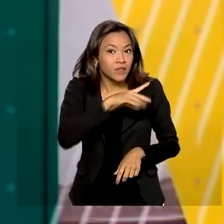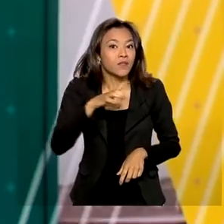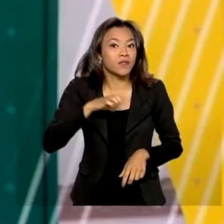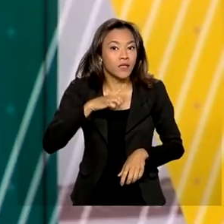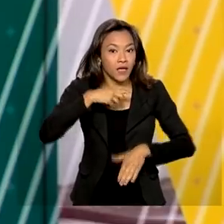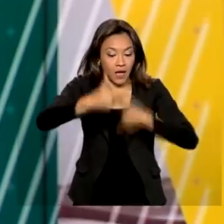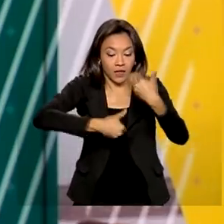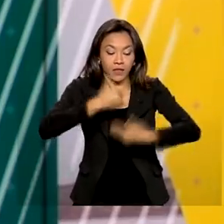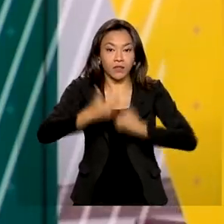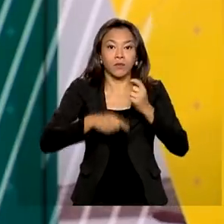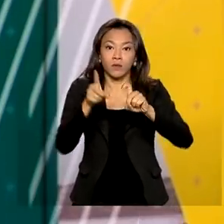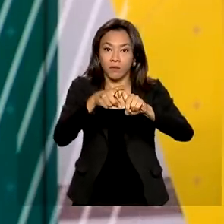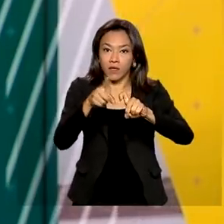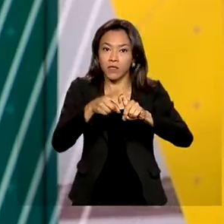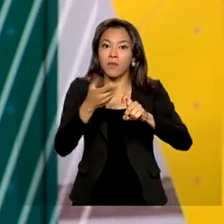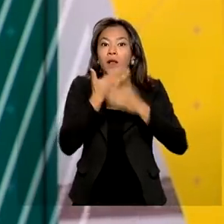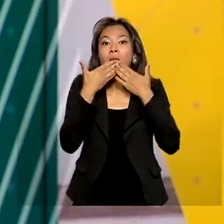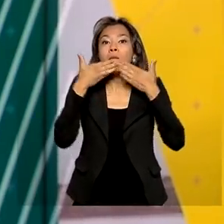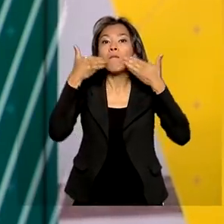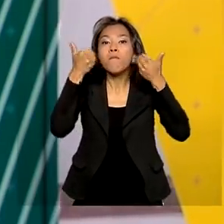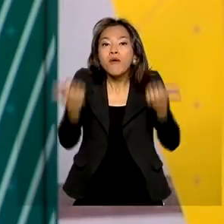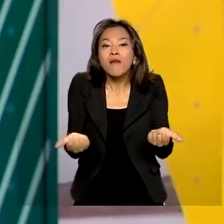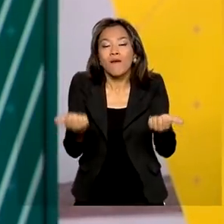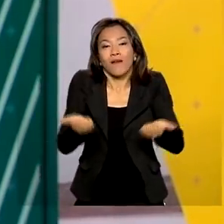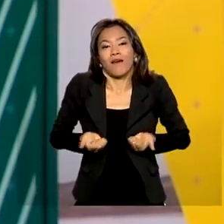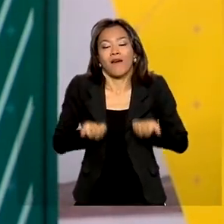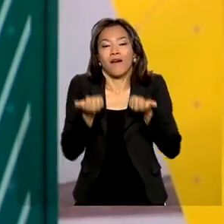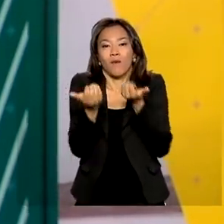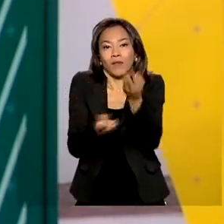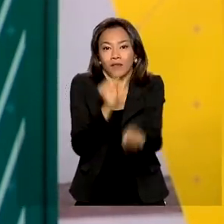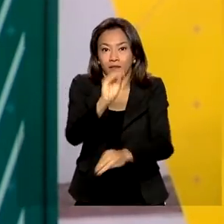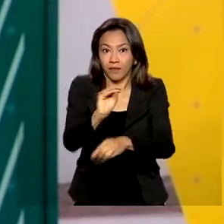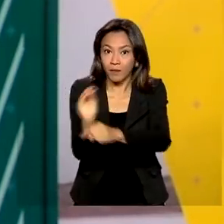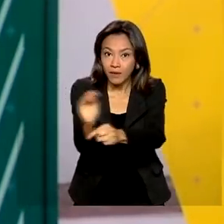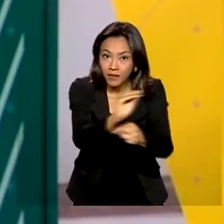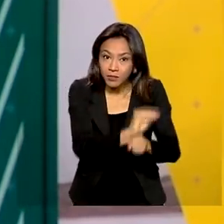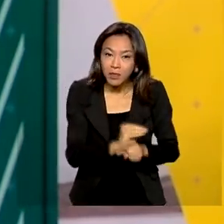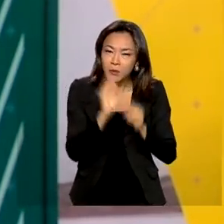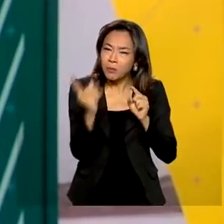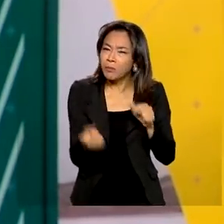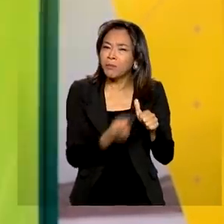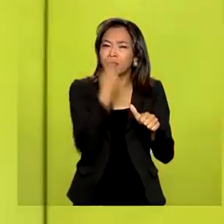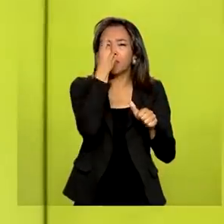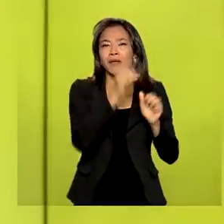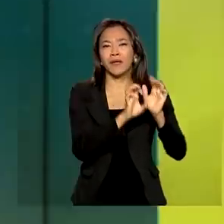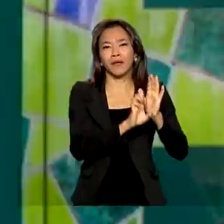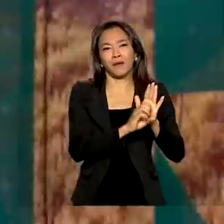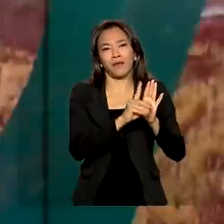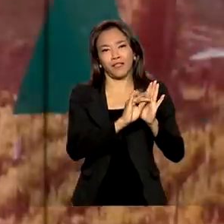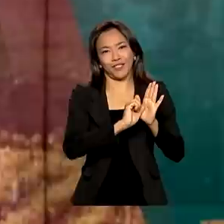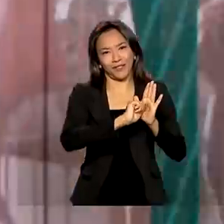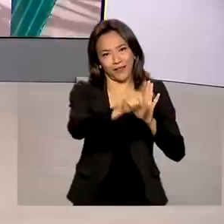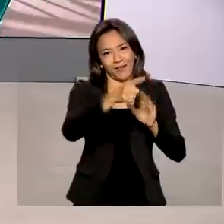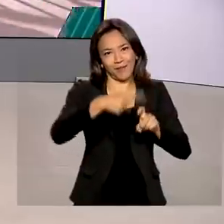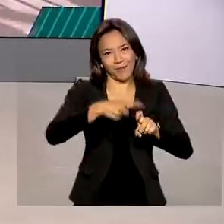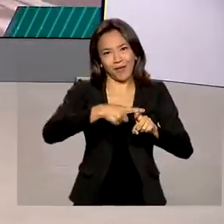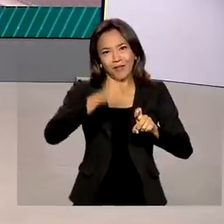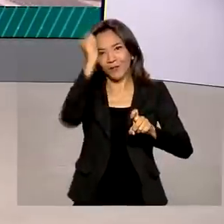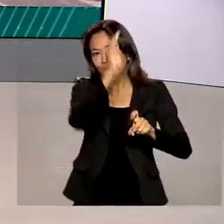médico. Para melhorar a oferta de profissionais nesses locais, o governo lançou o primeiro edital do programa Médicos pelo Brasil.